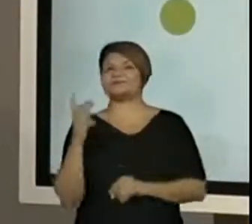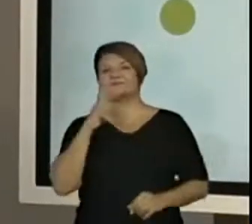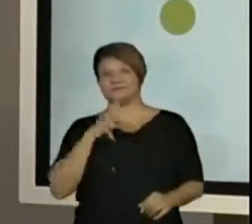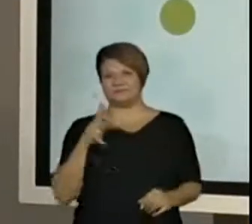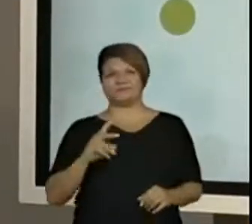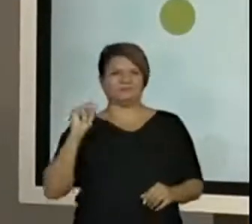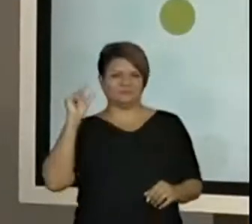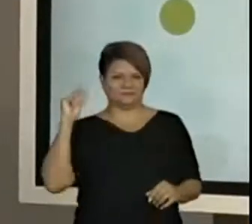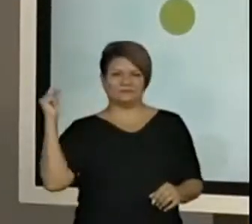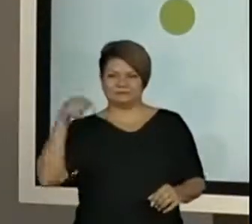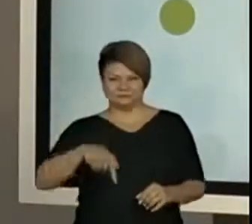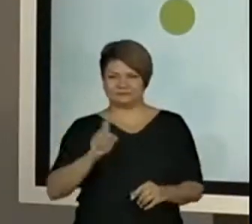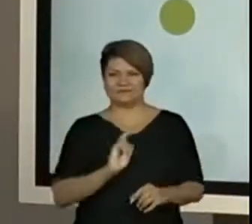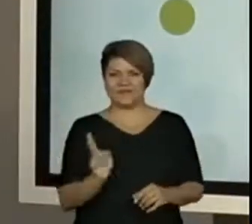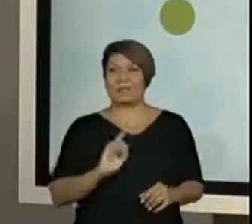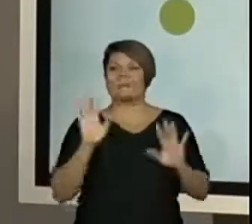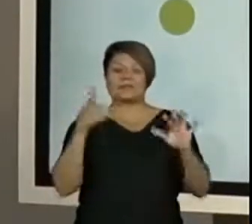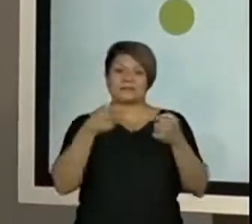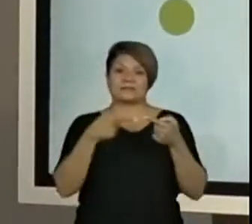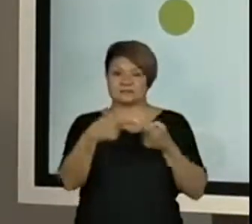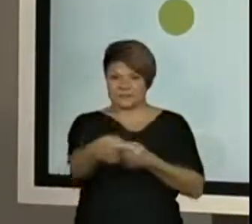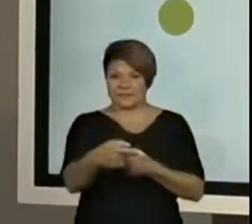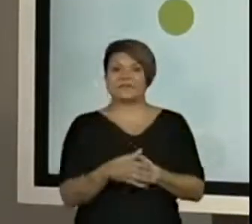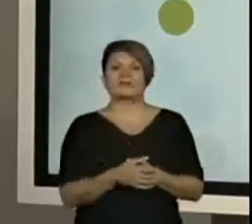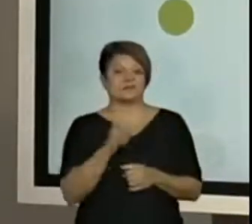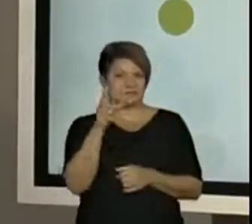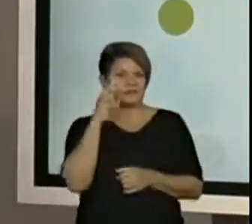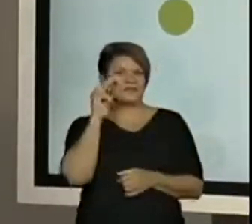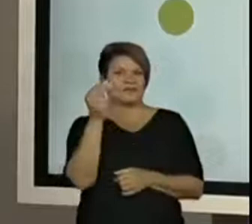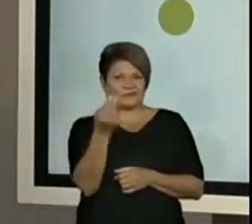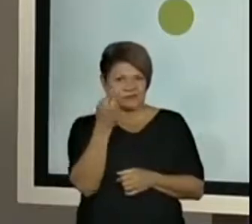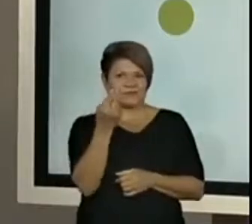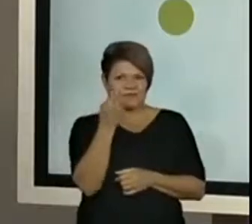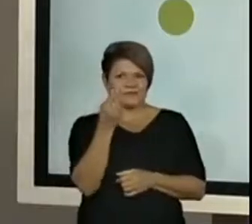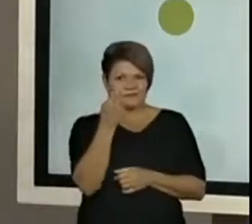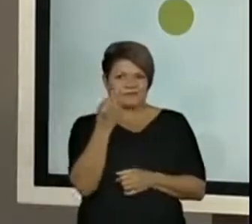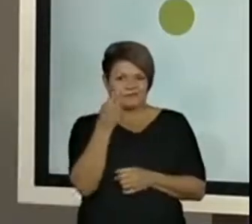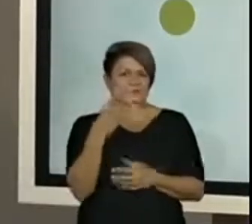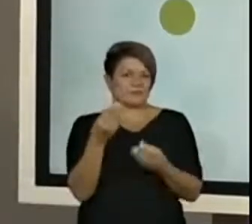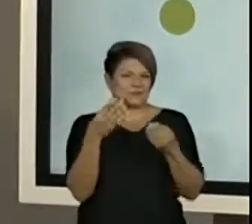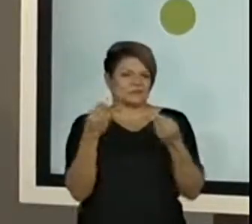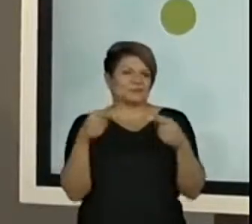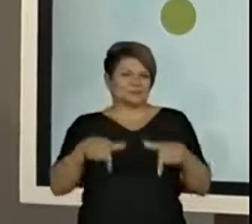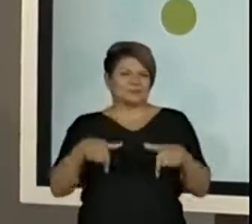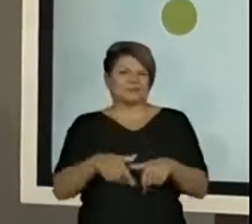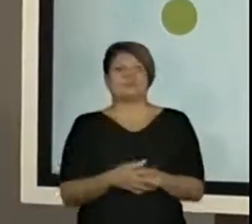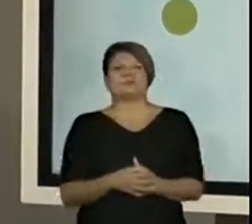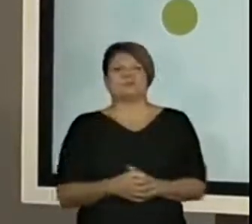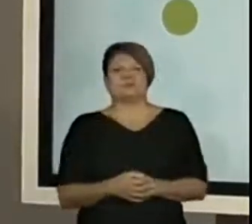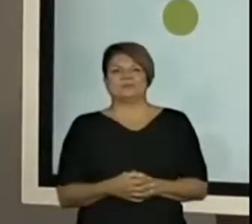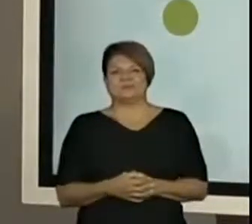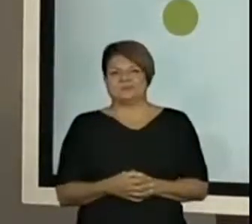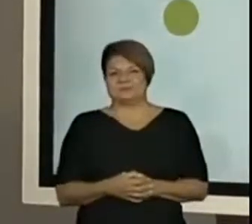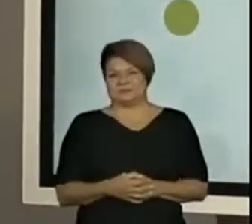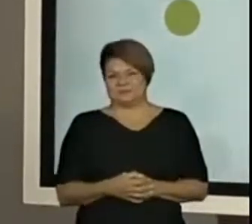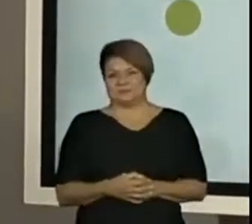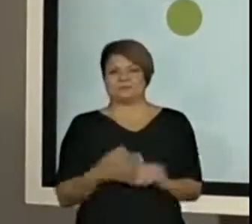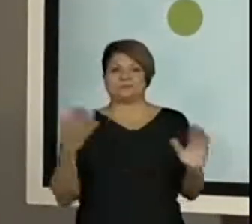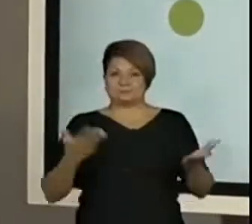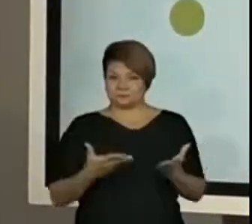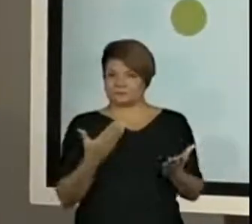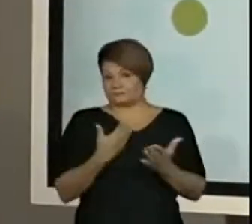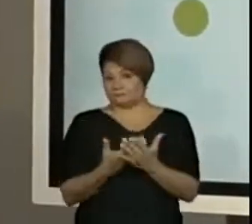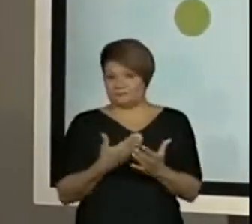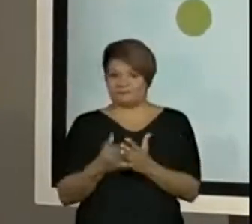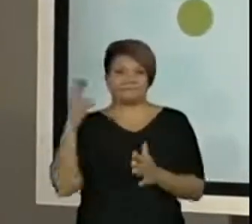tempinho que não aparece aqui, mas essa semana vocês vão ver bastante ela por aqui, tá bom? Hoje a gente vai ter aula de